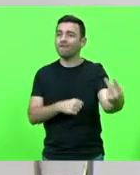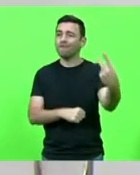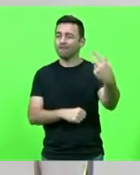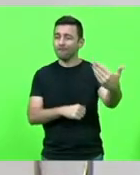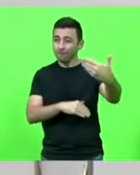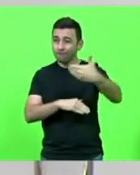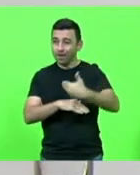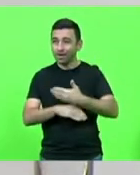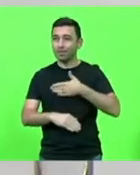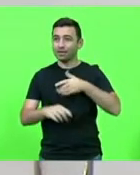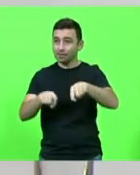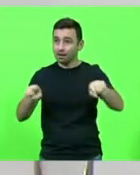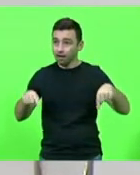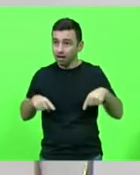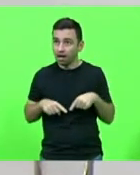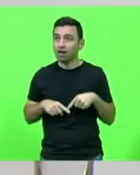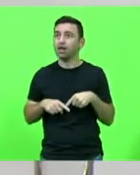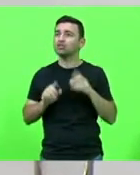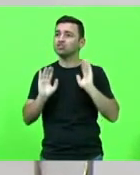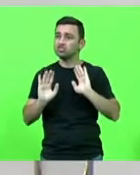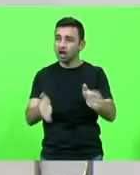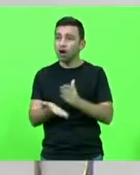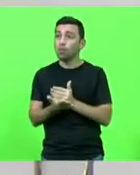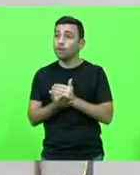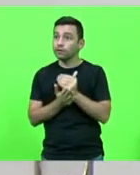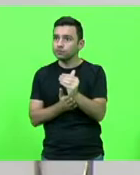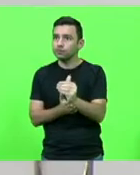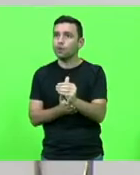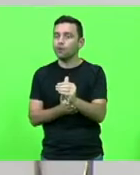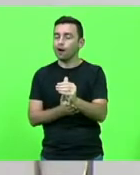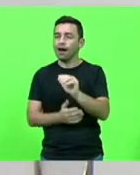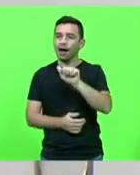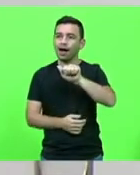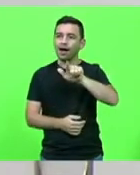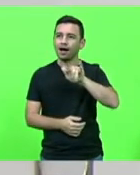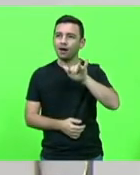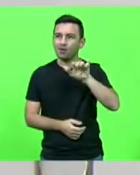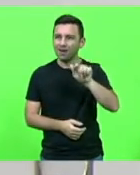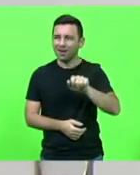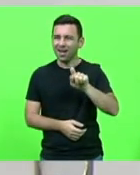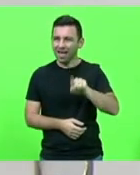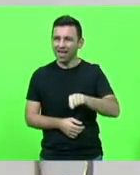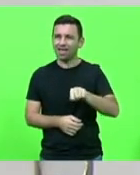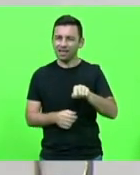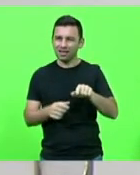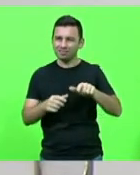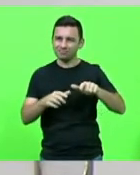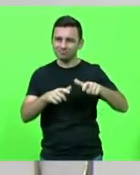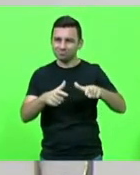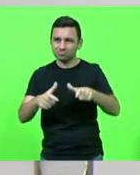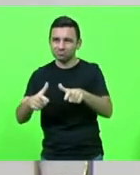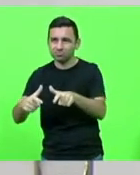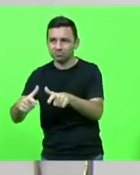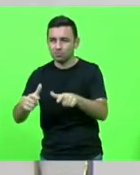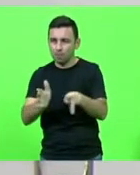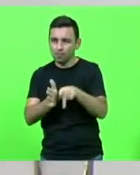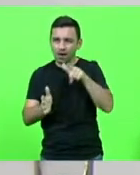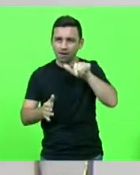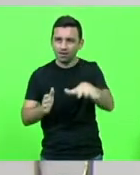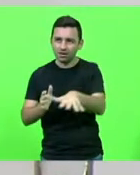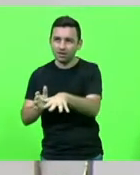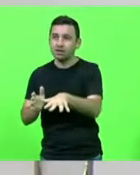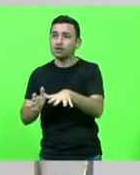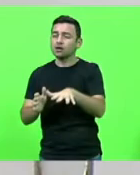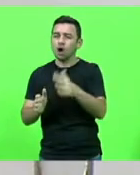a macroalga ela tanto serve para a indústria alimentícia farmacêutica de cosméticos